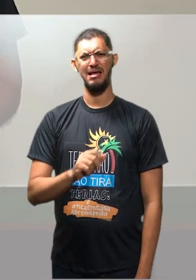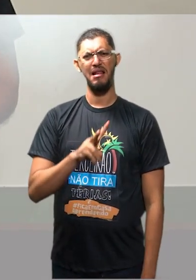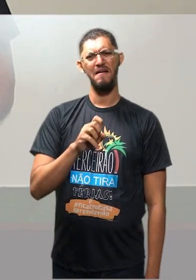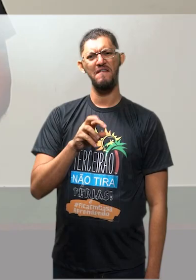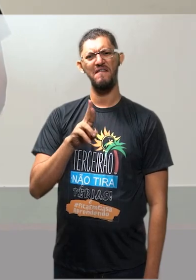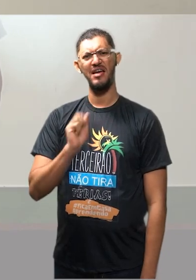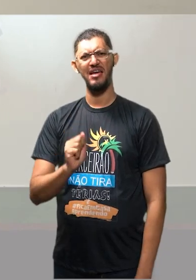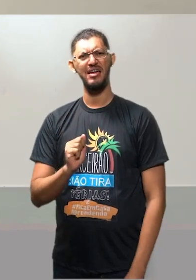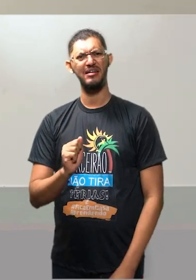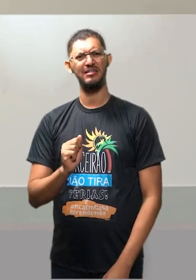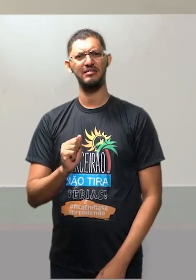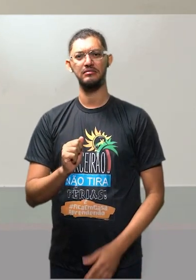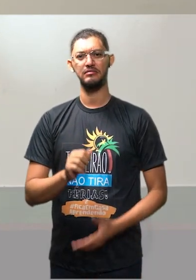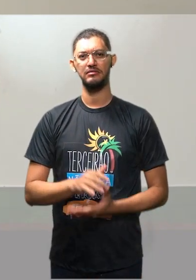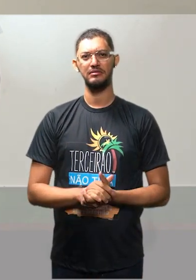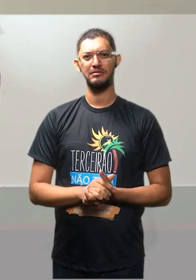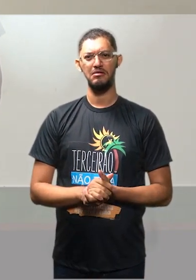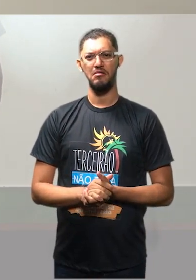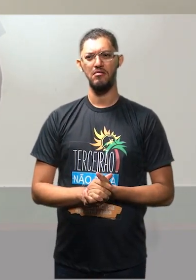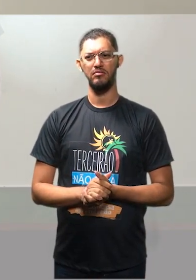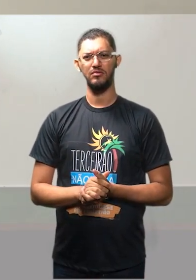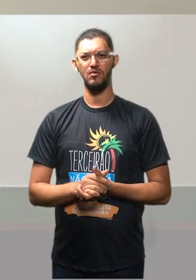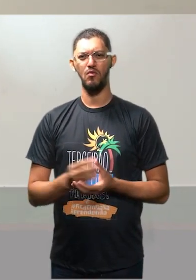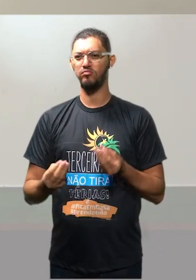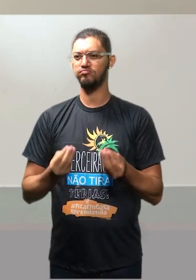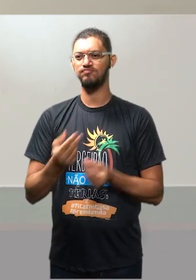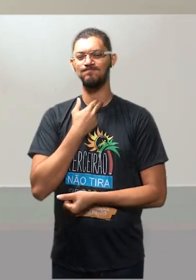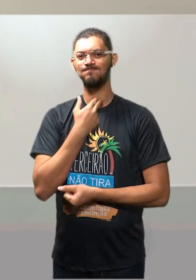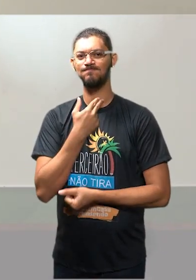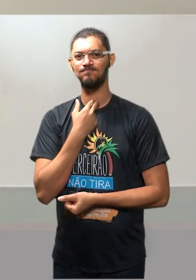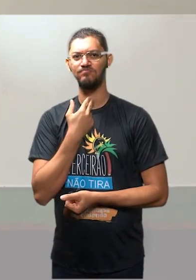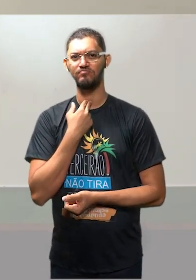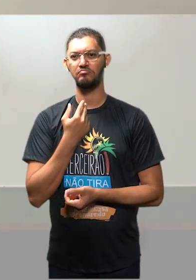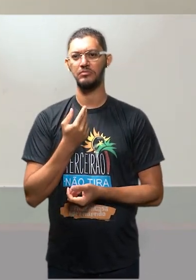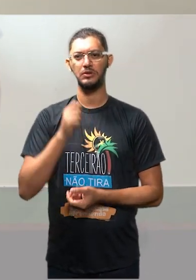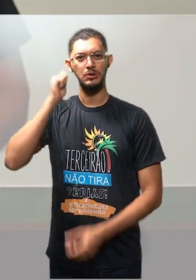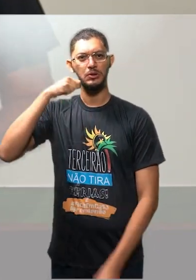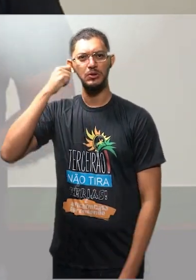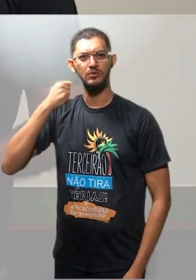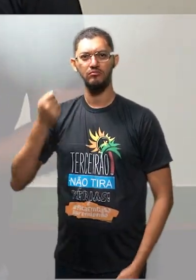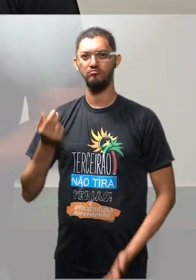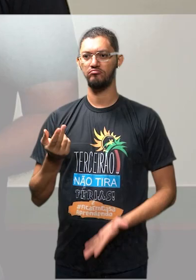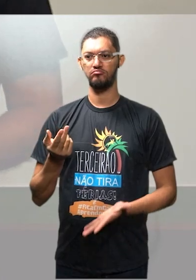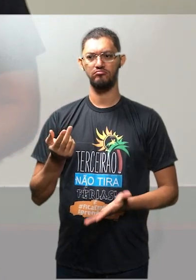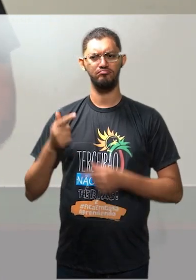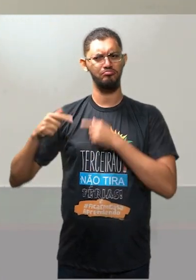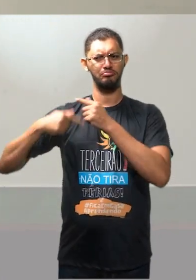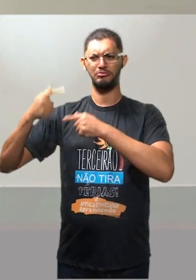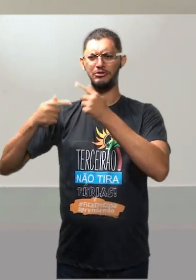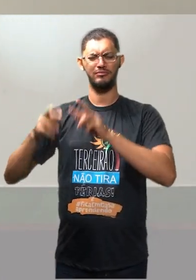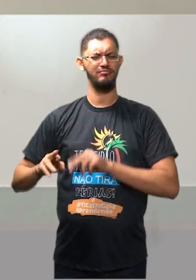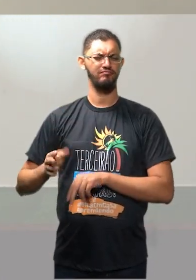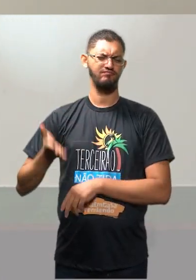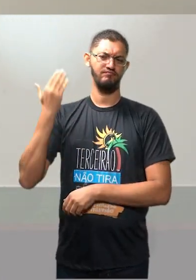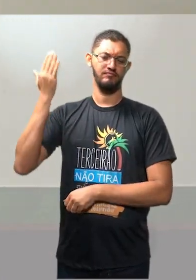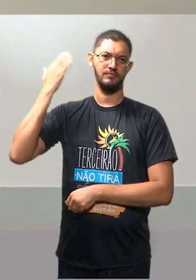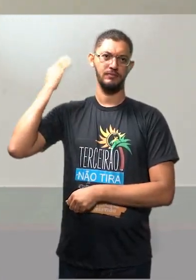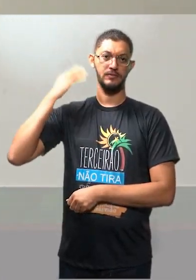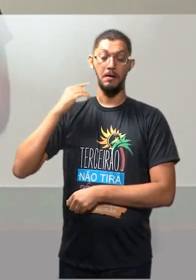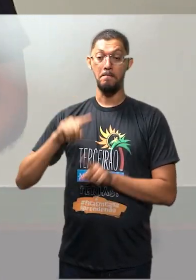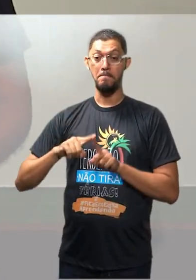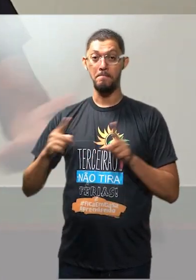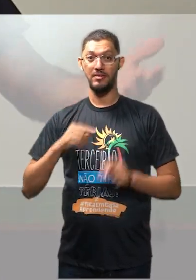dela, quando ela começou a fazer porno-chanchada. Eu sei que são atores que já não são talvez nem da geração de vocês, mas são atores